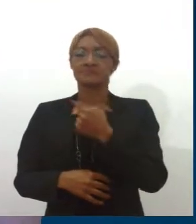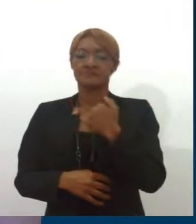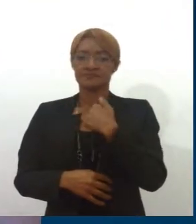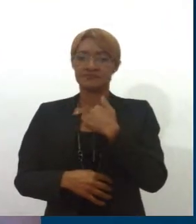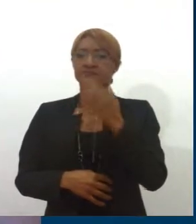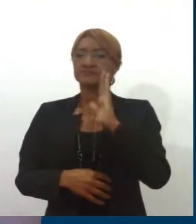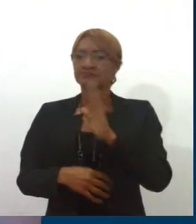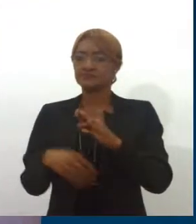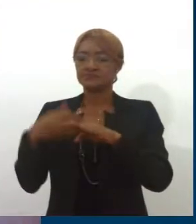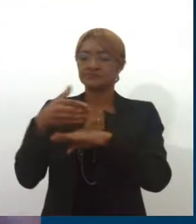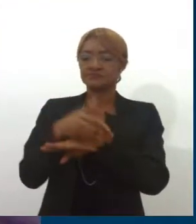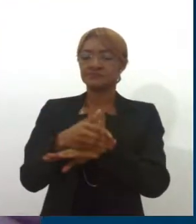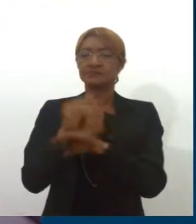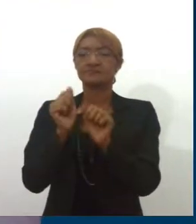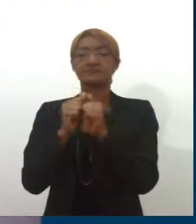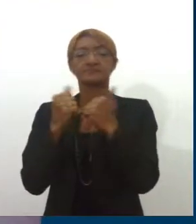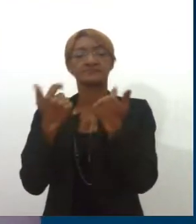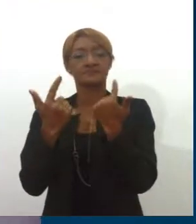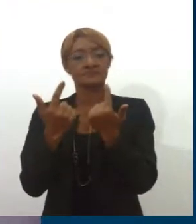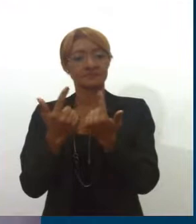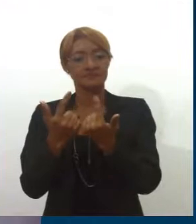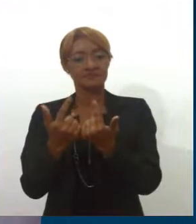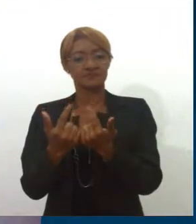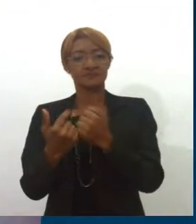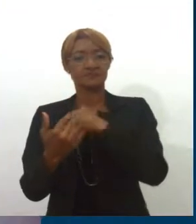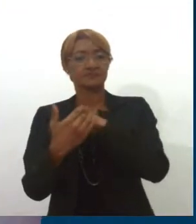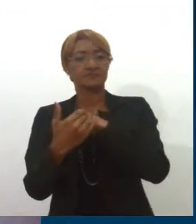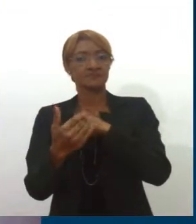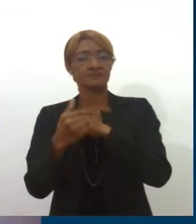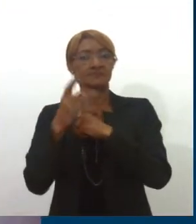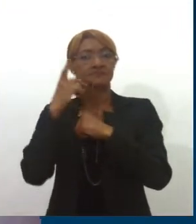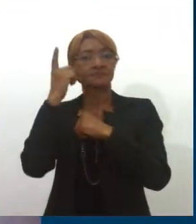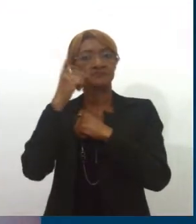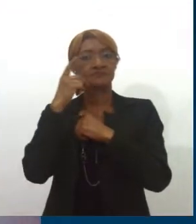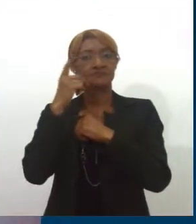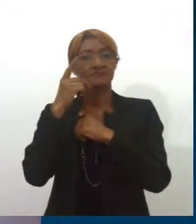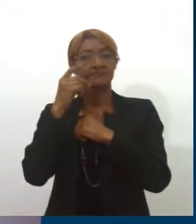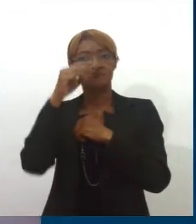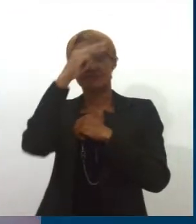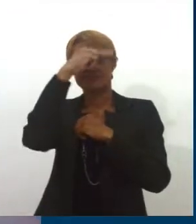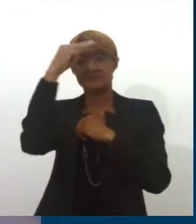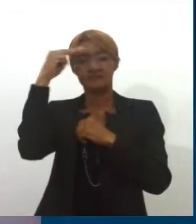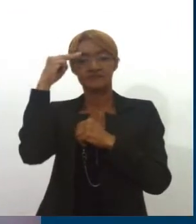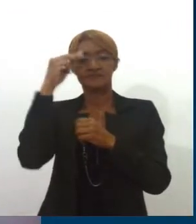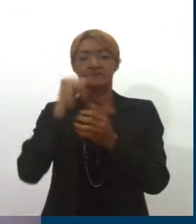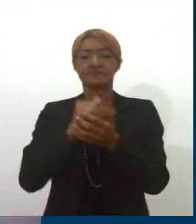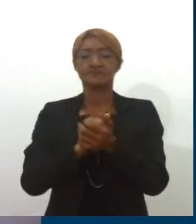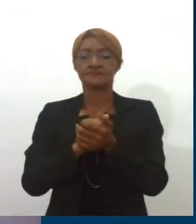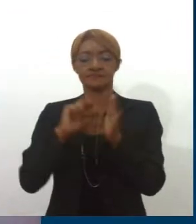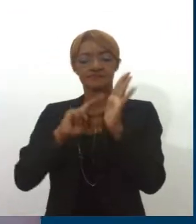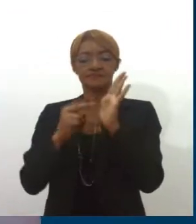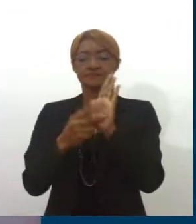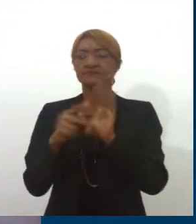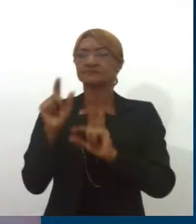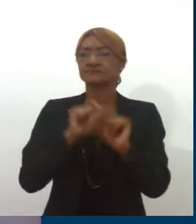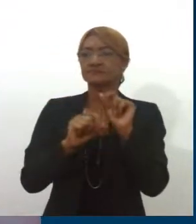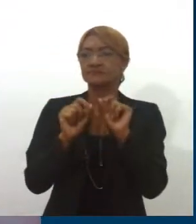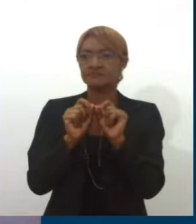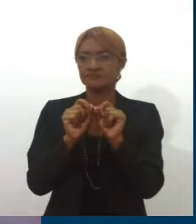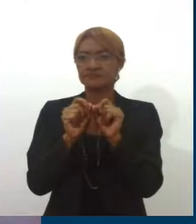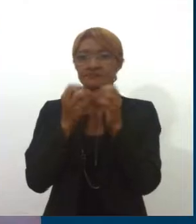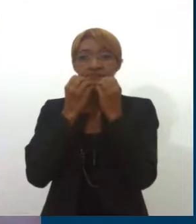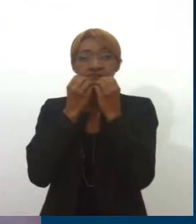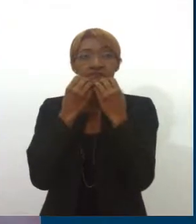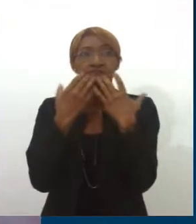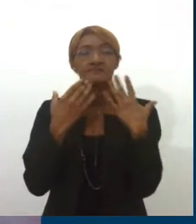na Assembleia Legislativa de Sergipe, a convite da deputada Maria Mendonça. Isso significa que quando um bem cultural, um